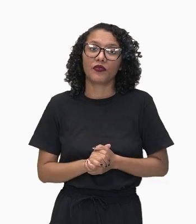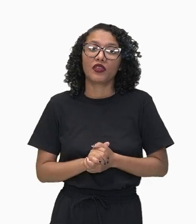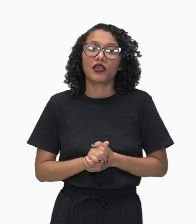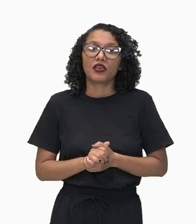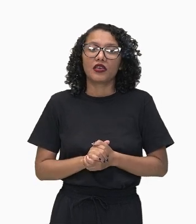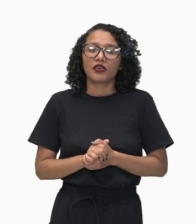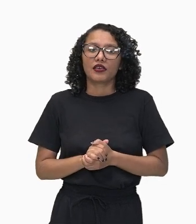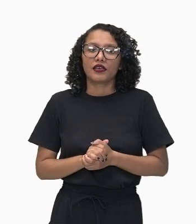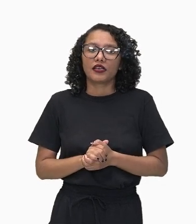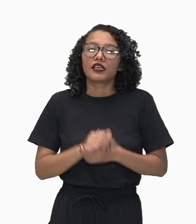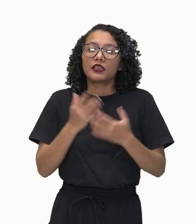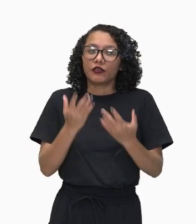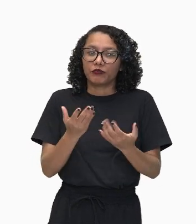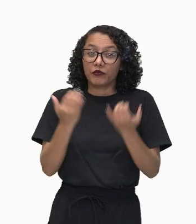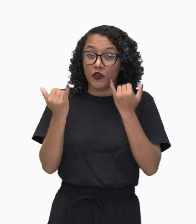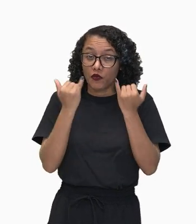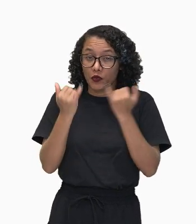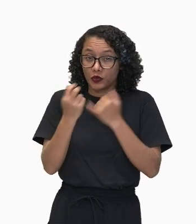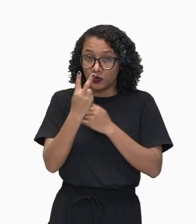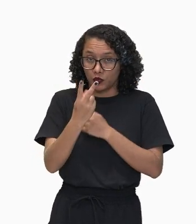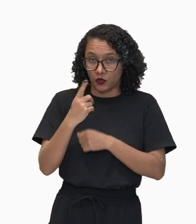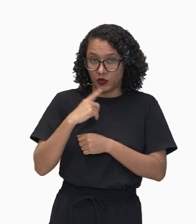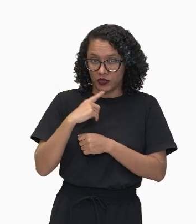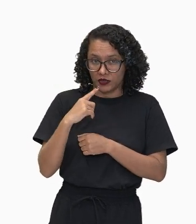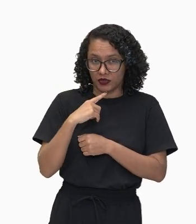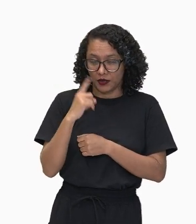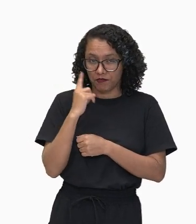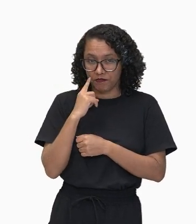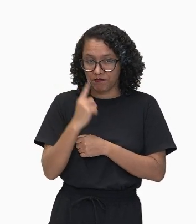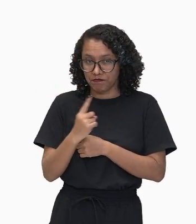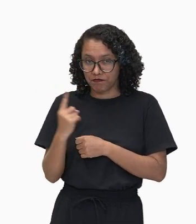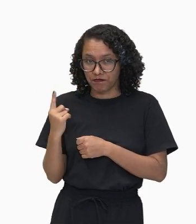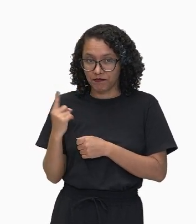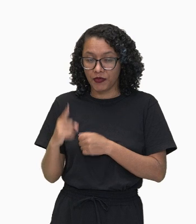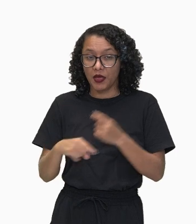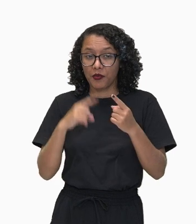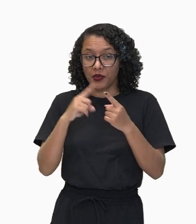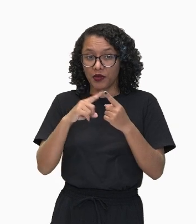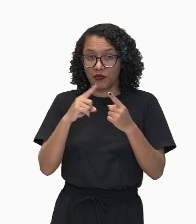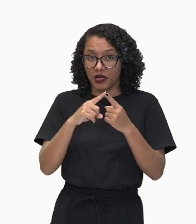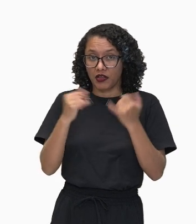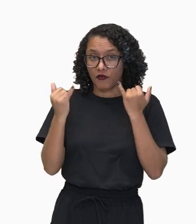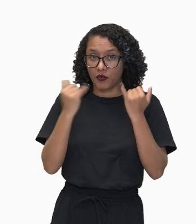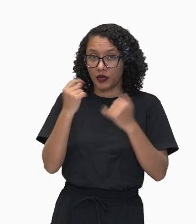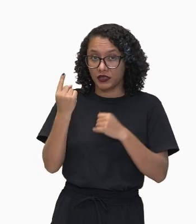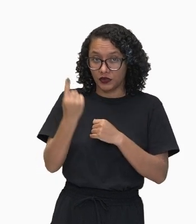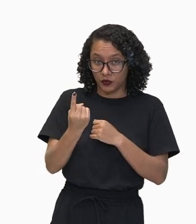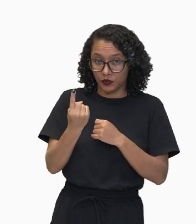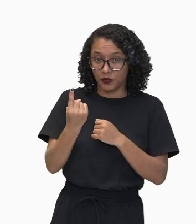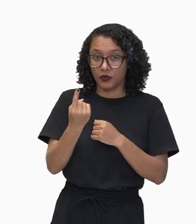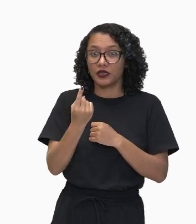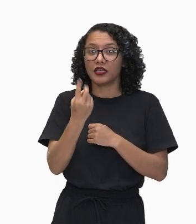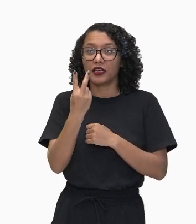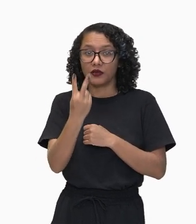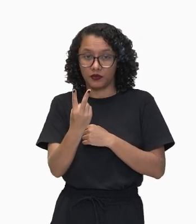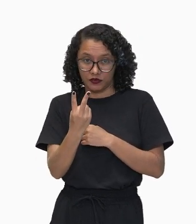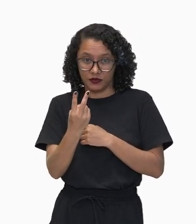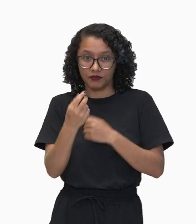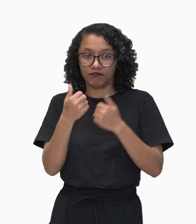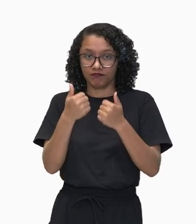formas, olha só, duas informações. Temos a informação 1, temos a informação 2, dois verbos.